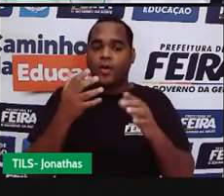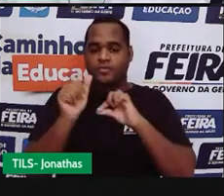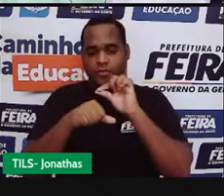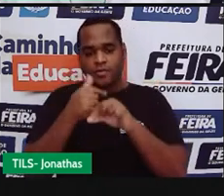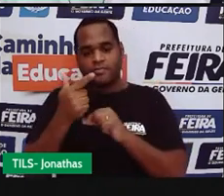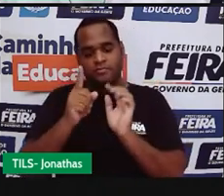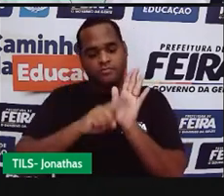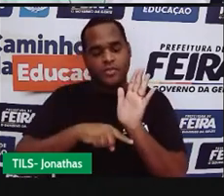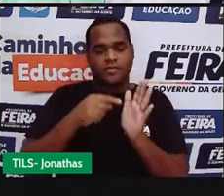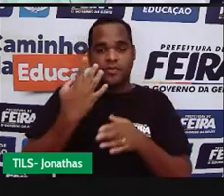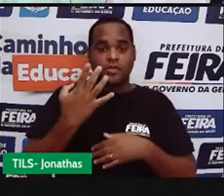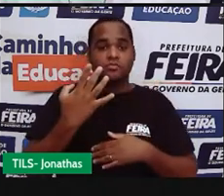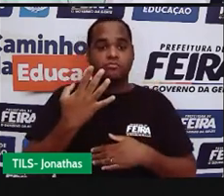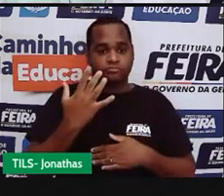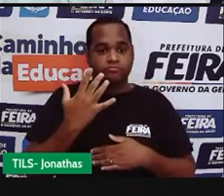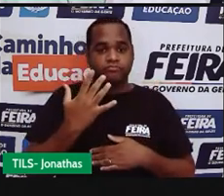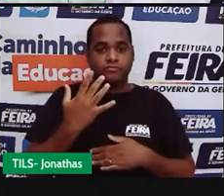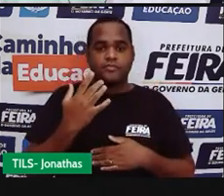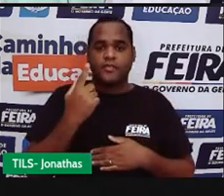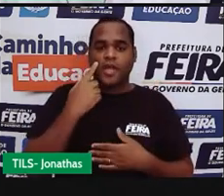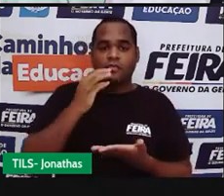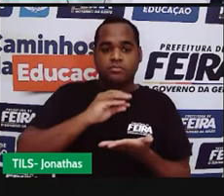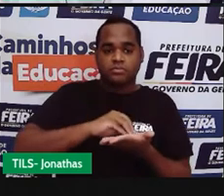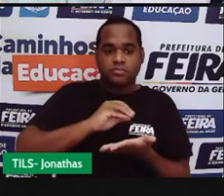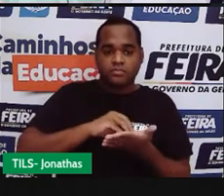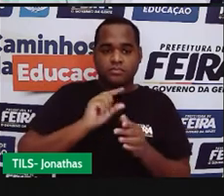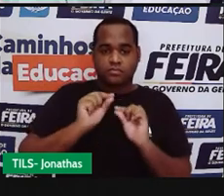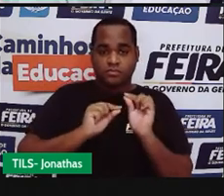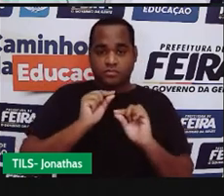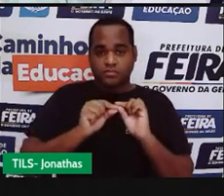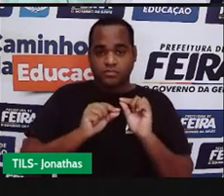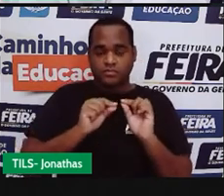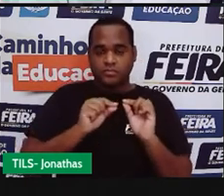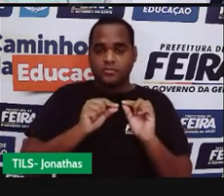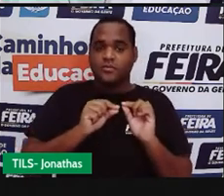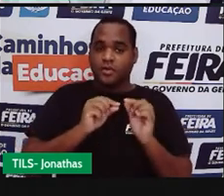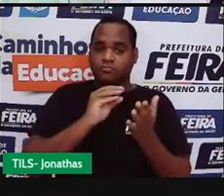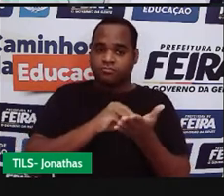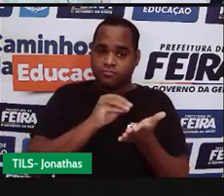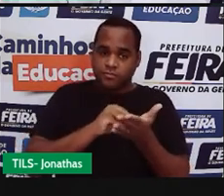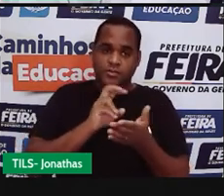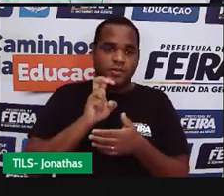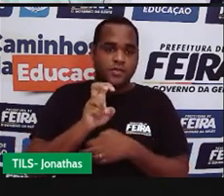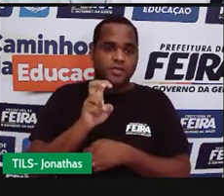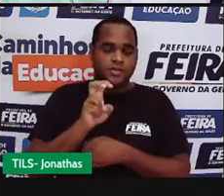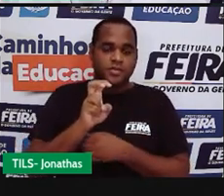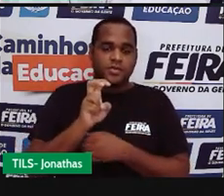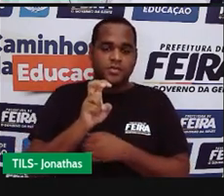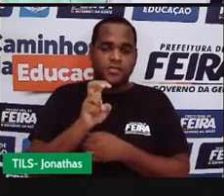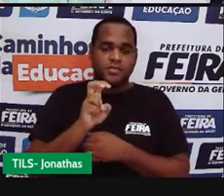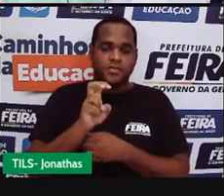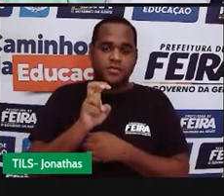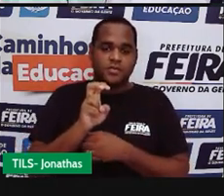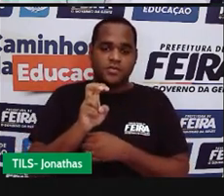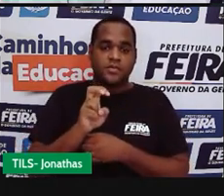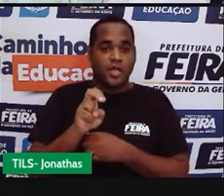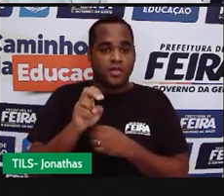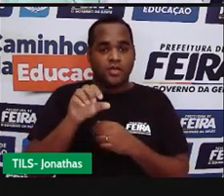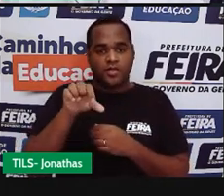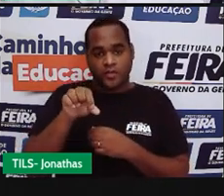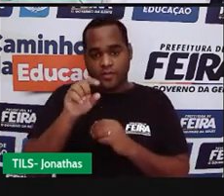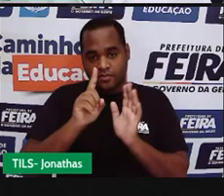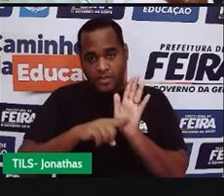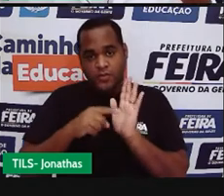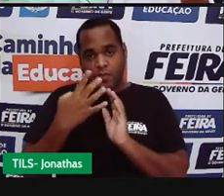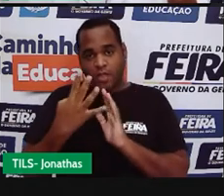quatro. Sobra quem? Sobra cinco. Nove menos quatro dá cinco. Para